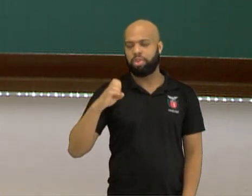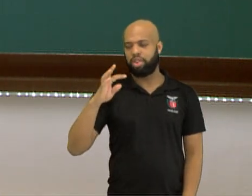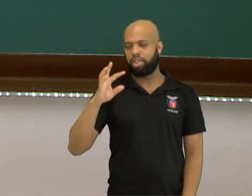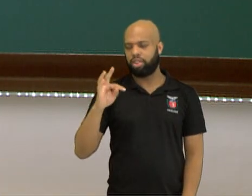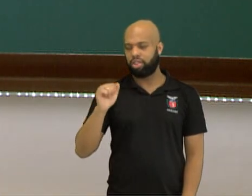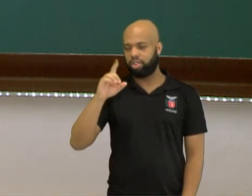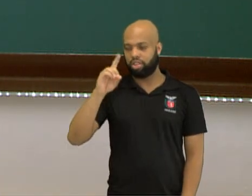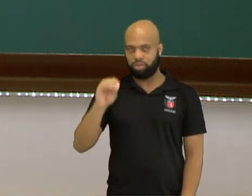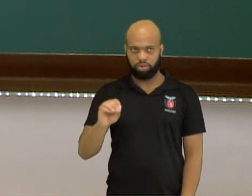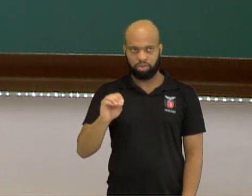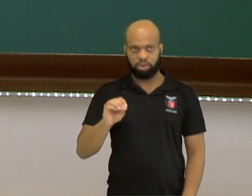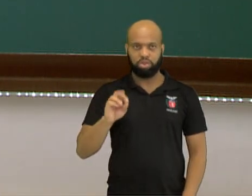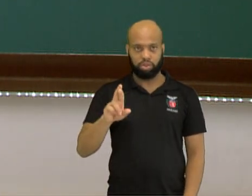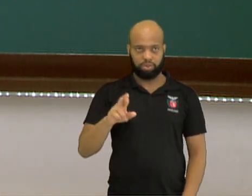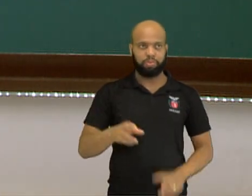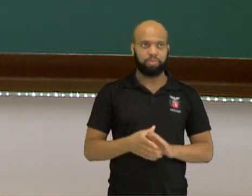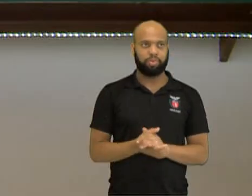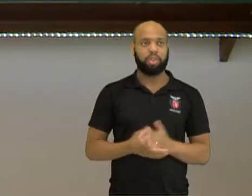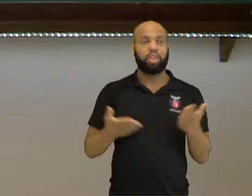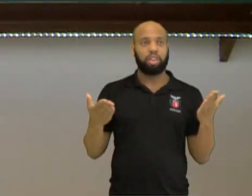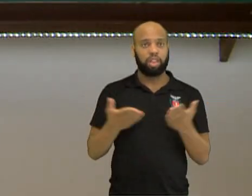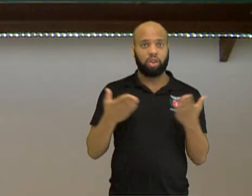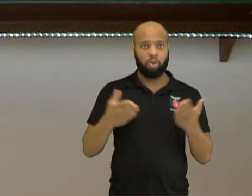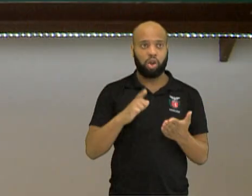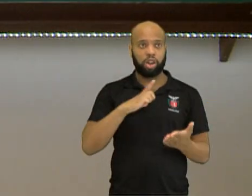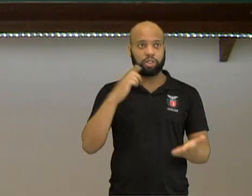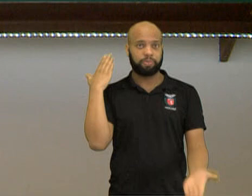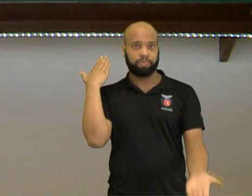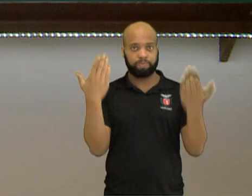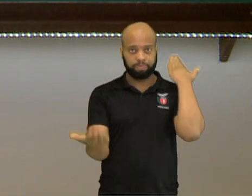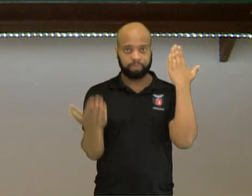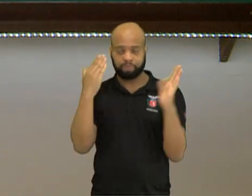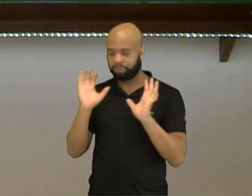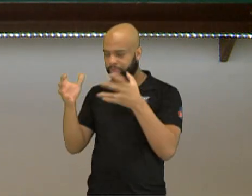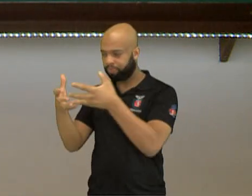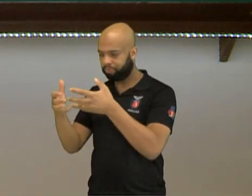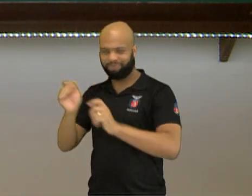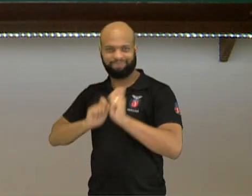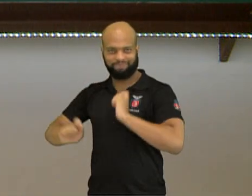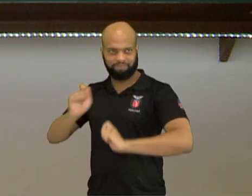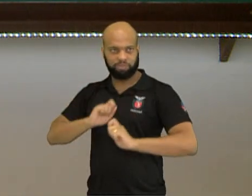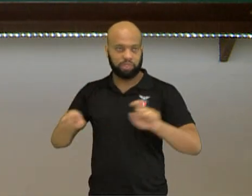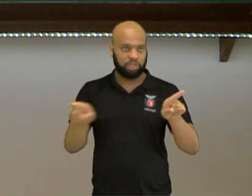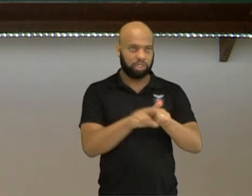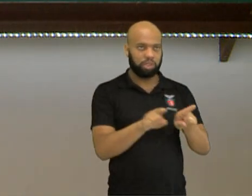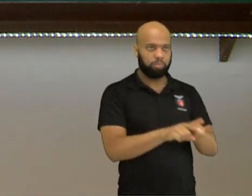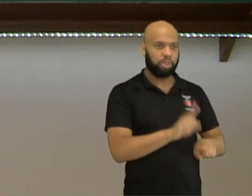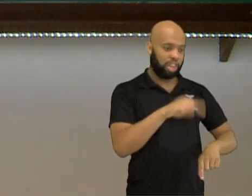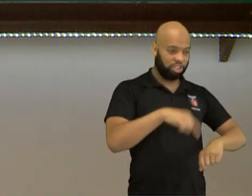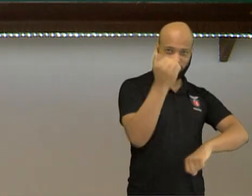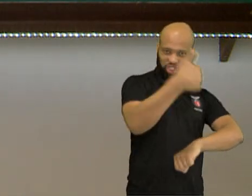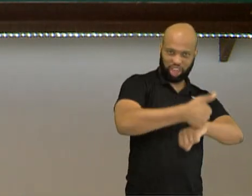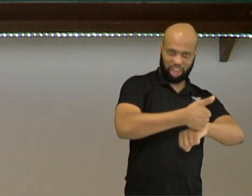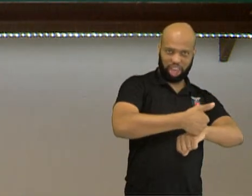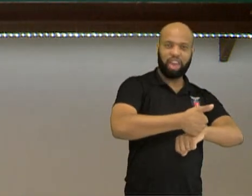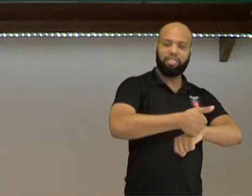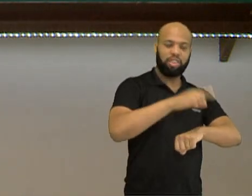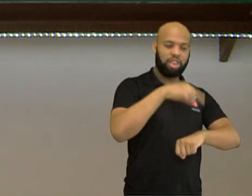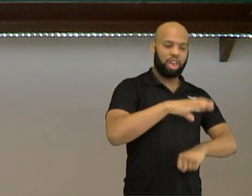escolha. O coro e o corifeu faziam parte das